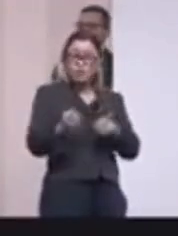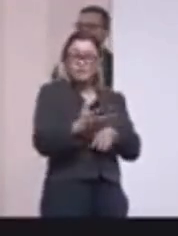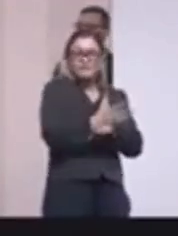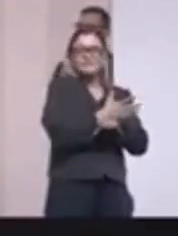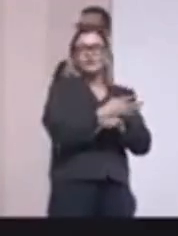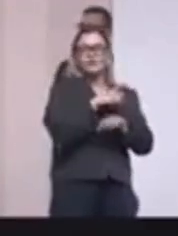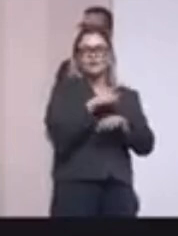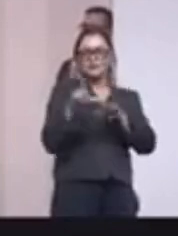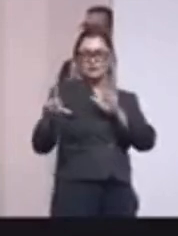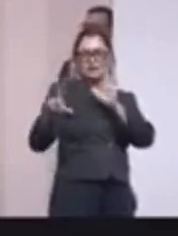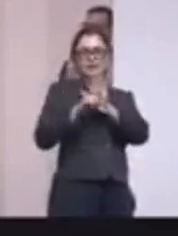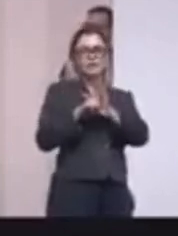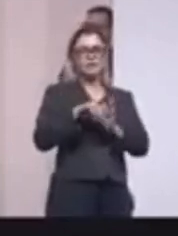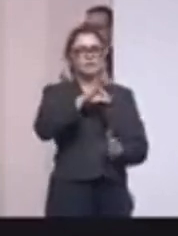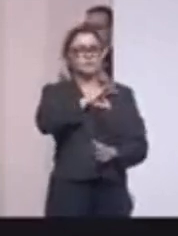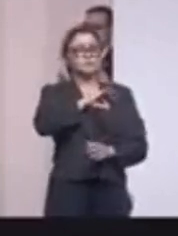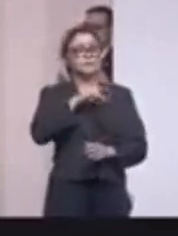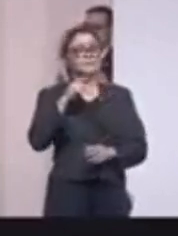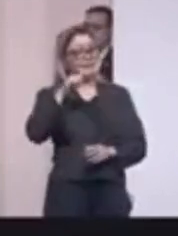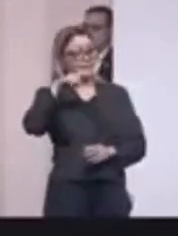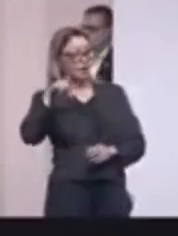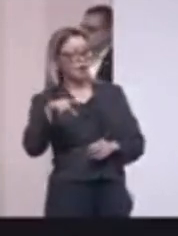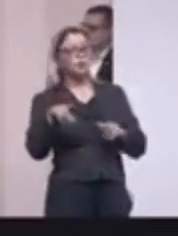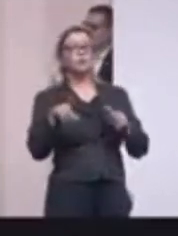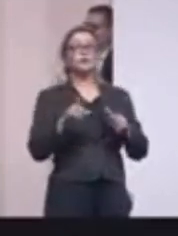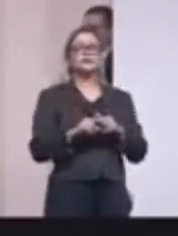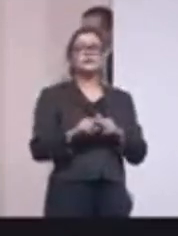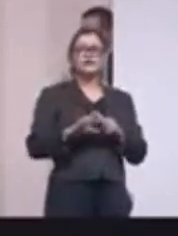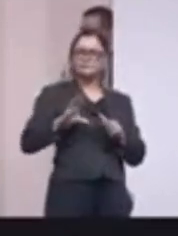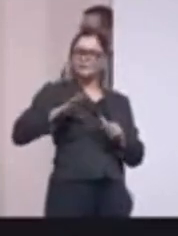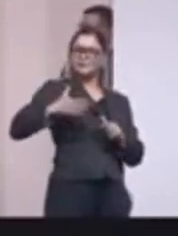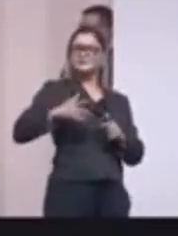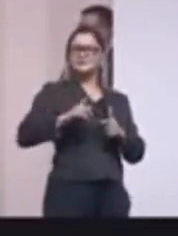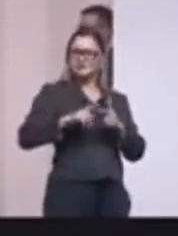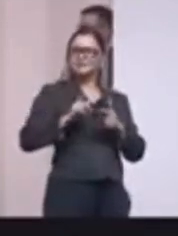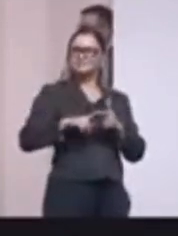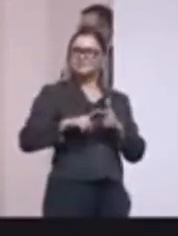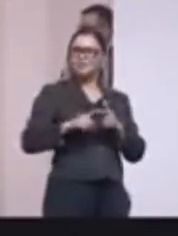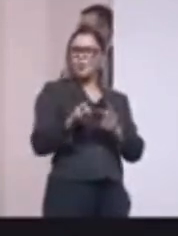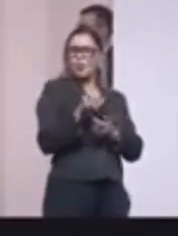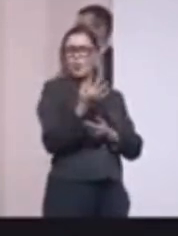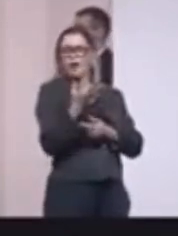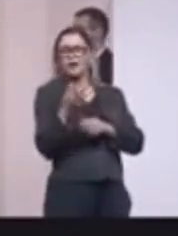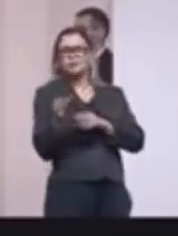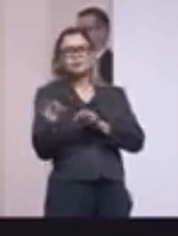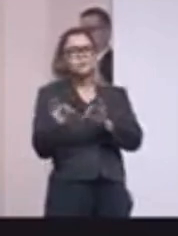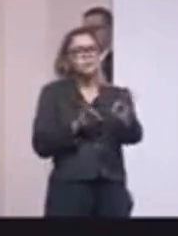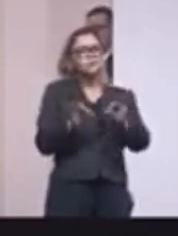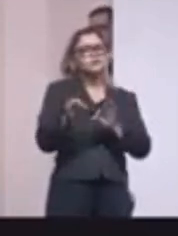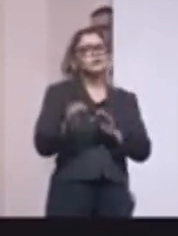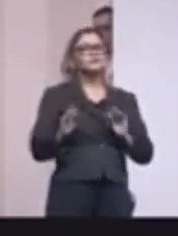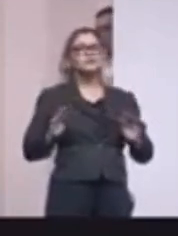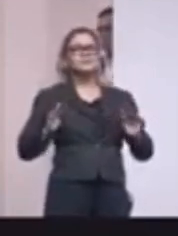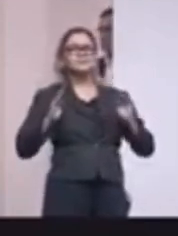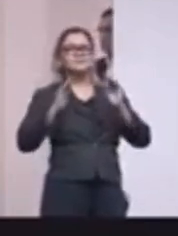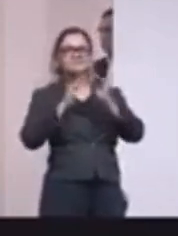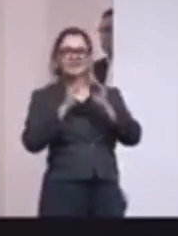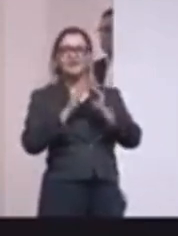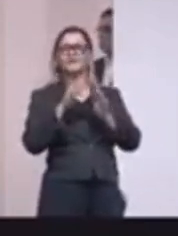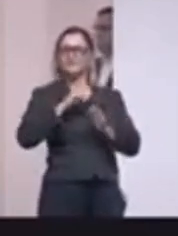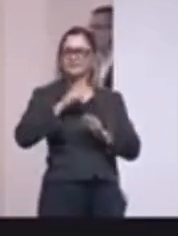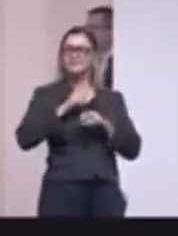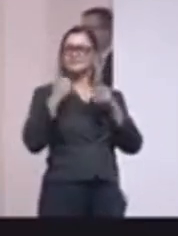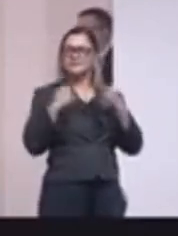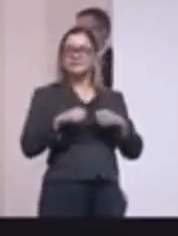tanto na lei da polícia penal, até um quê de ousadia, por que não dizer, quanto no programa habitacional também. Então a gente